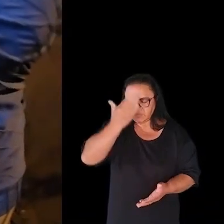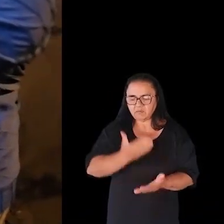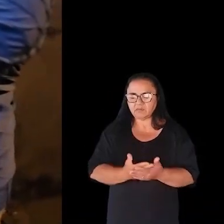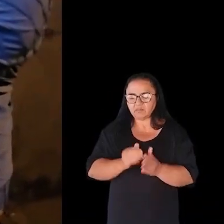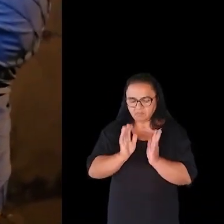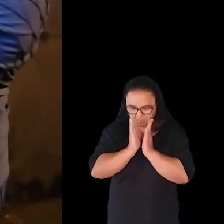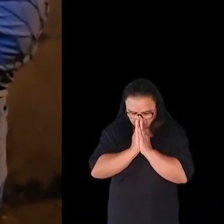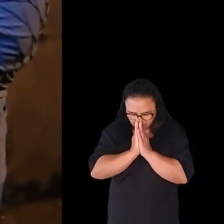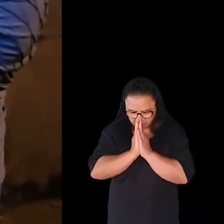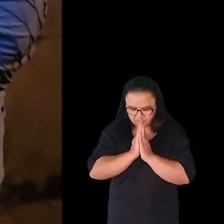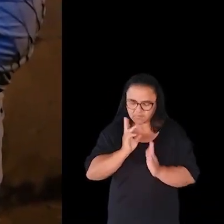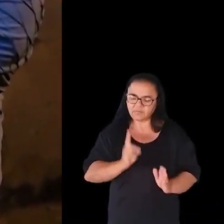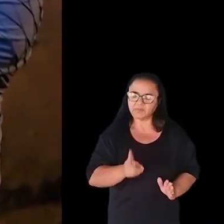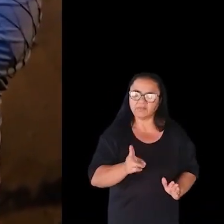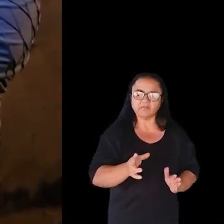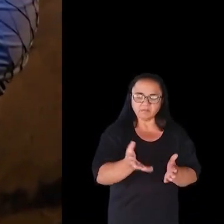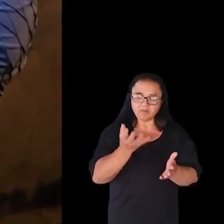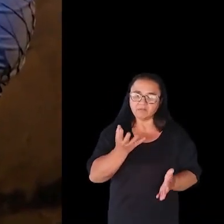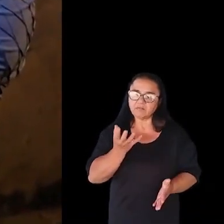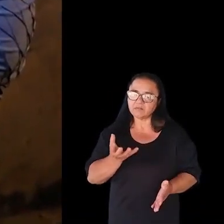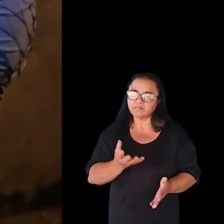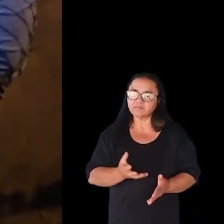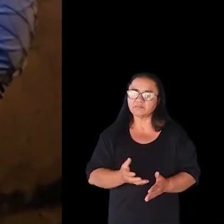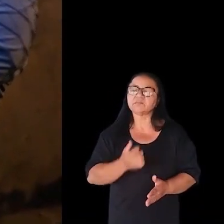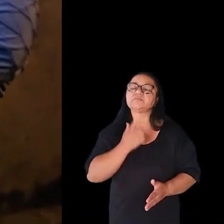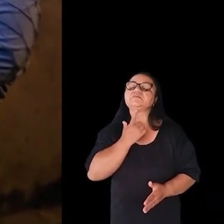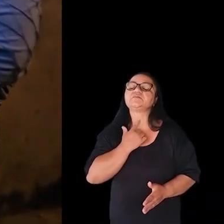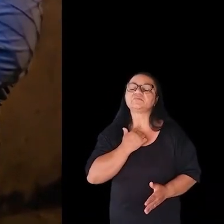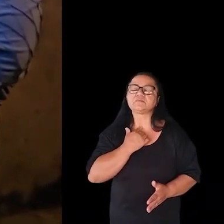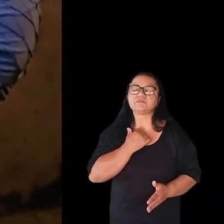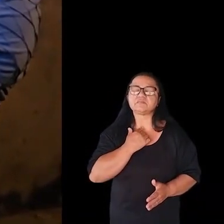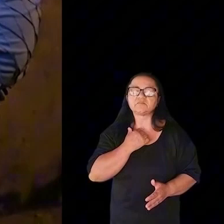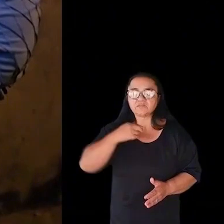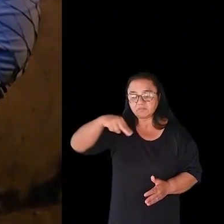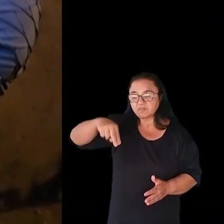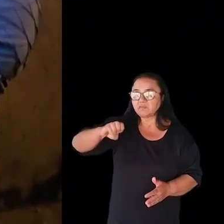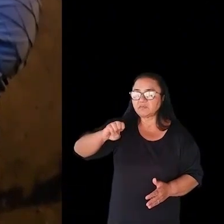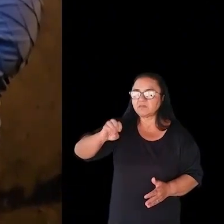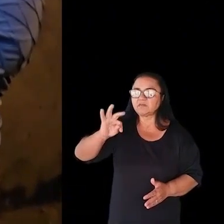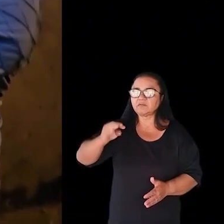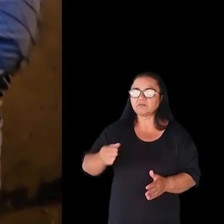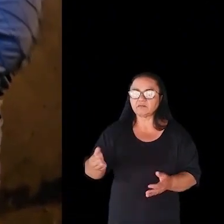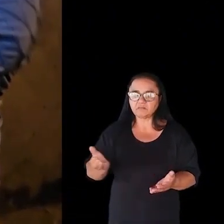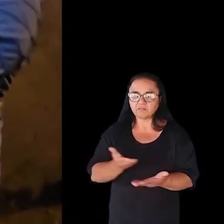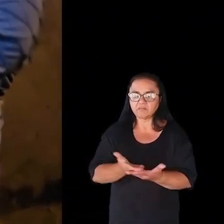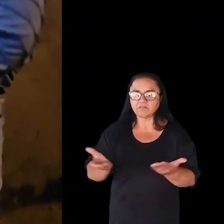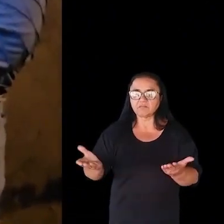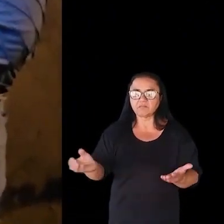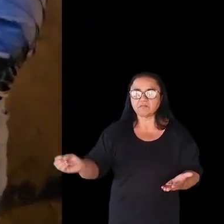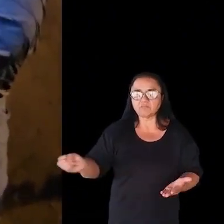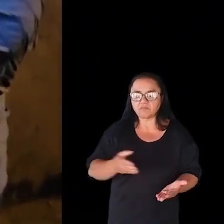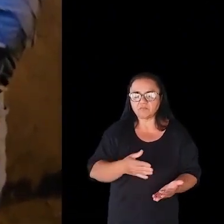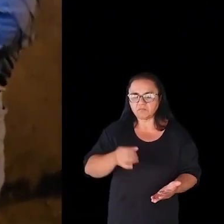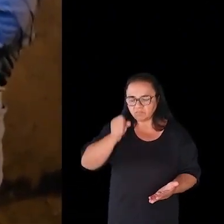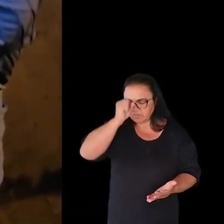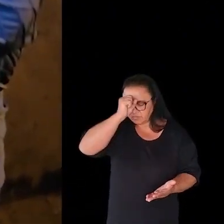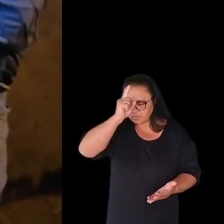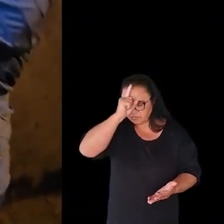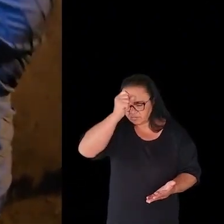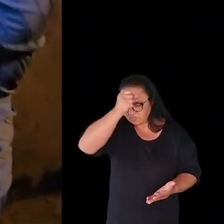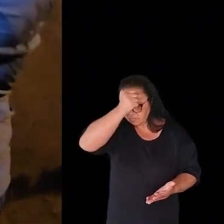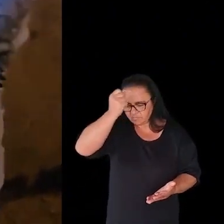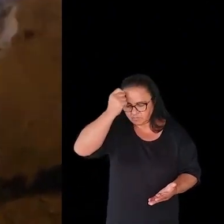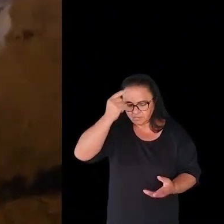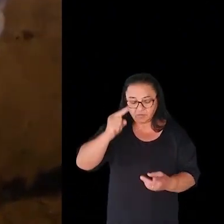Eu creio, eu oro por você sempre. É o que eu quero, é o que nós desejamos. Eu e Neto, nós vamos inaugurar no nosso mandato o novo hospital. sua